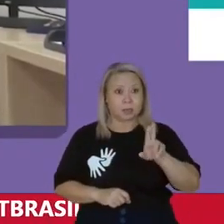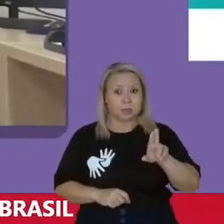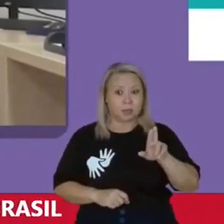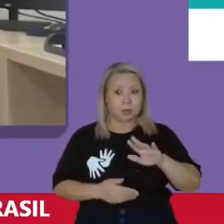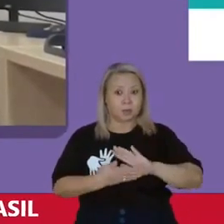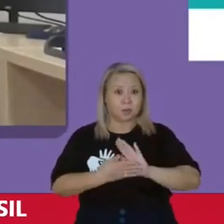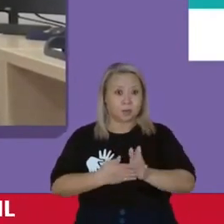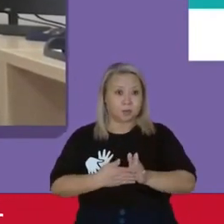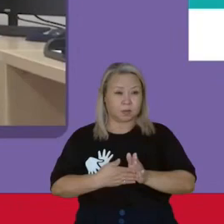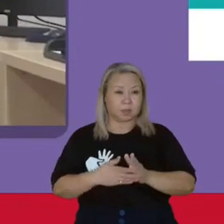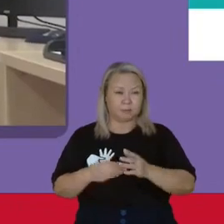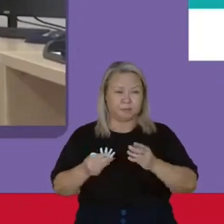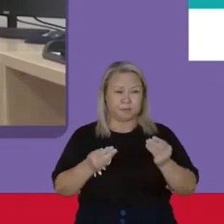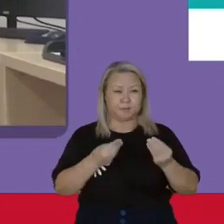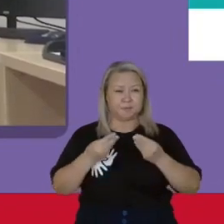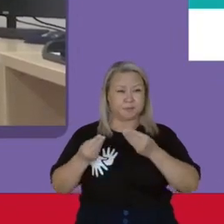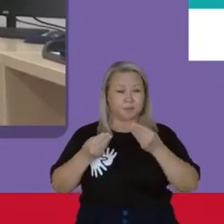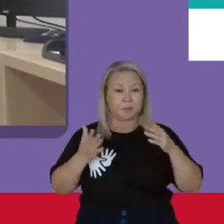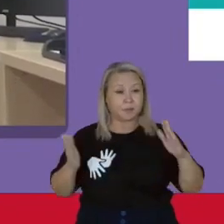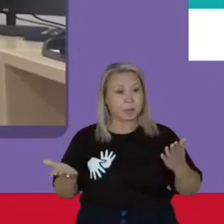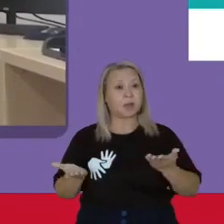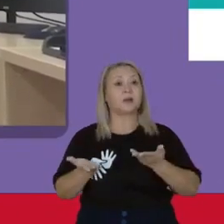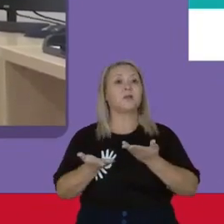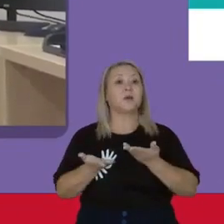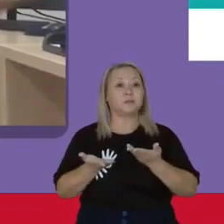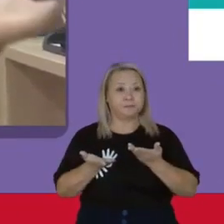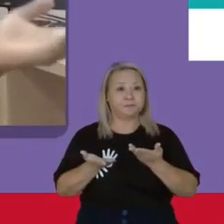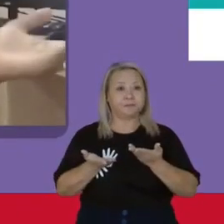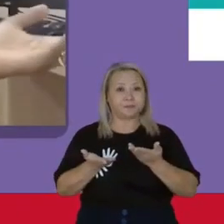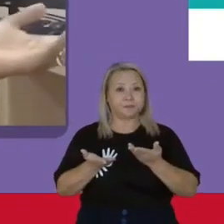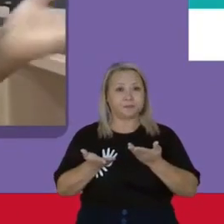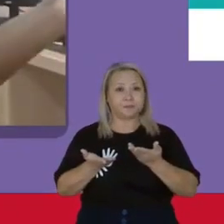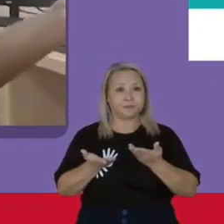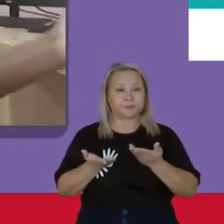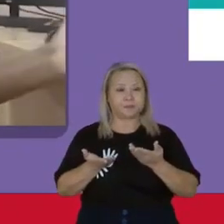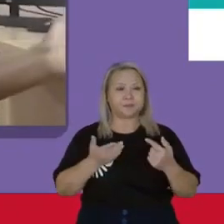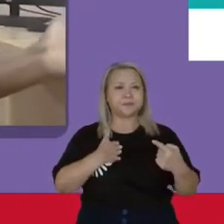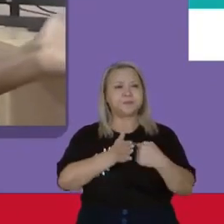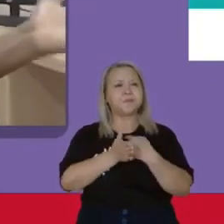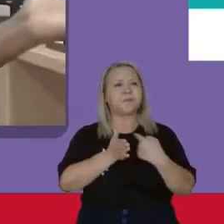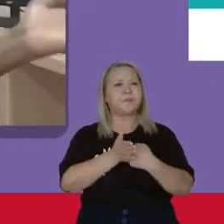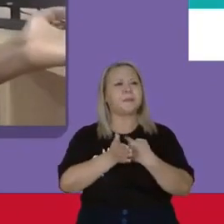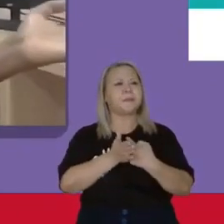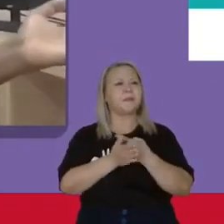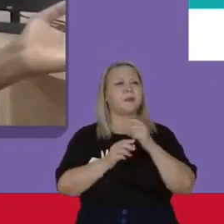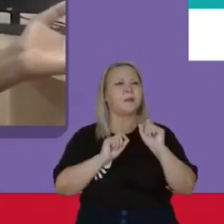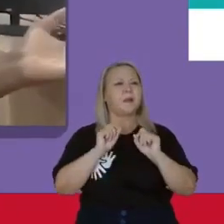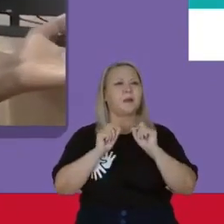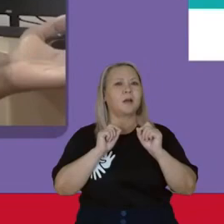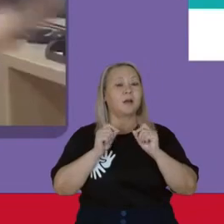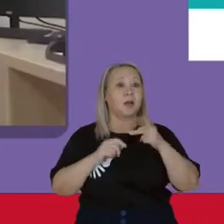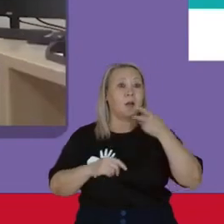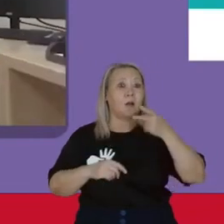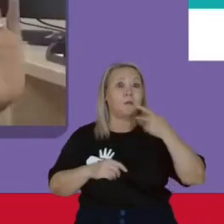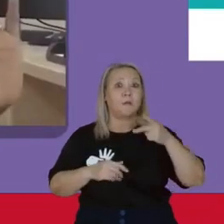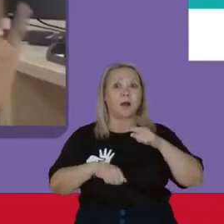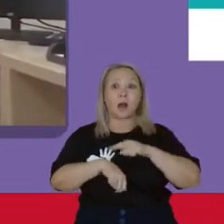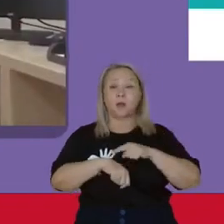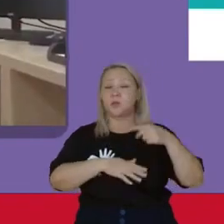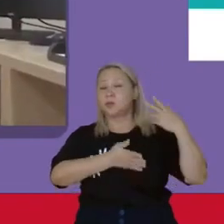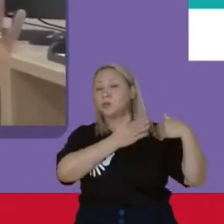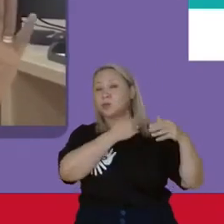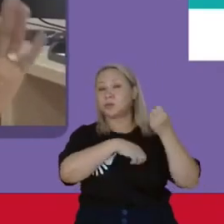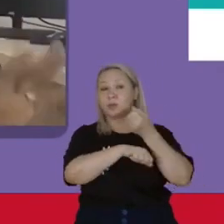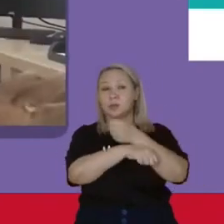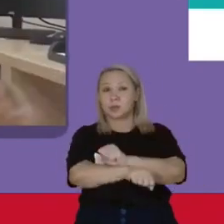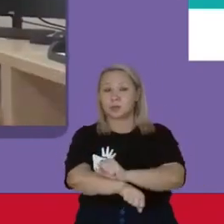exploração muito atual Aí podem me perguntar Então, é, mas você está falando do tempo da escravidão Eu digo, não,